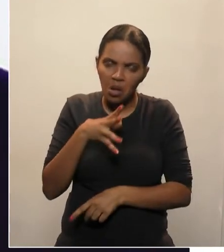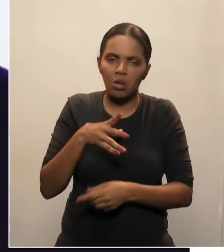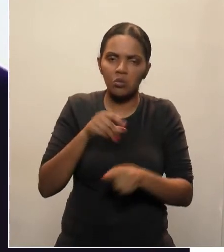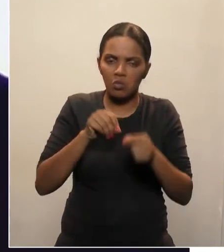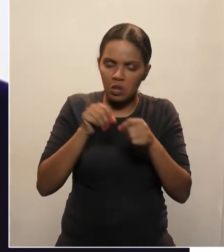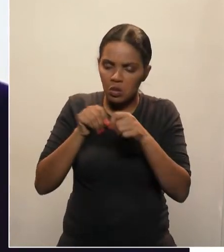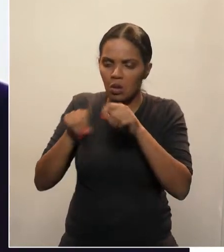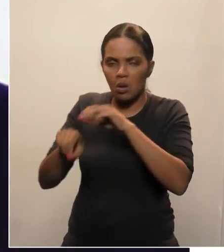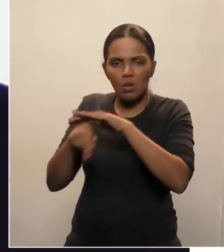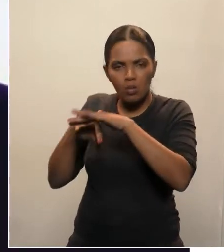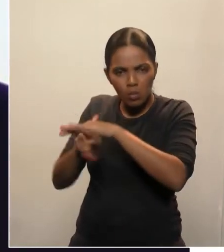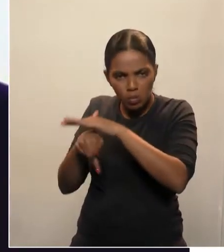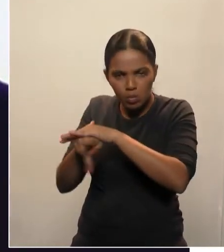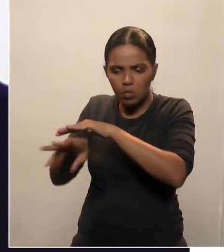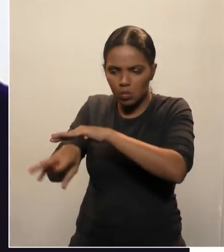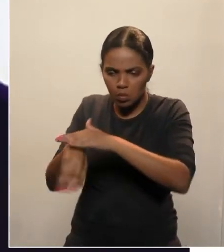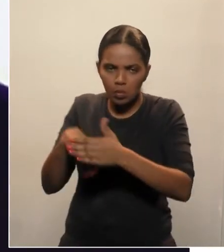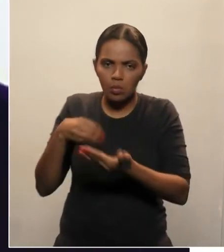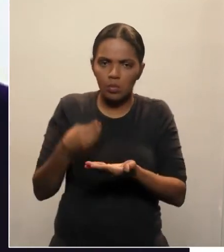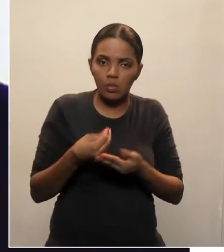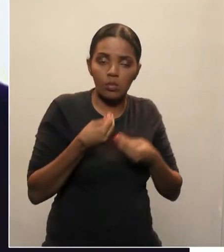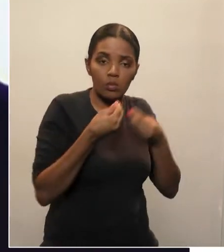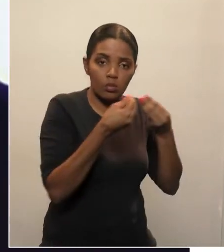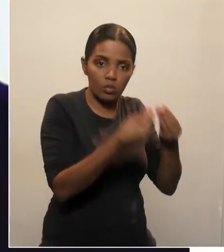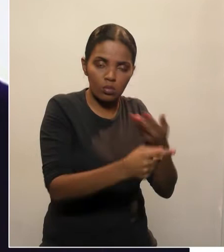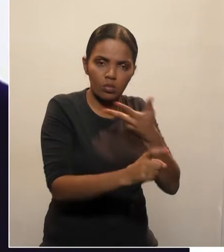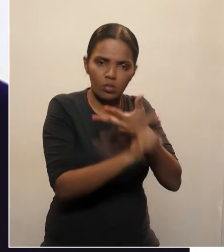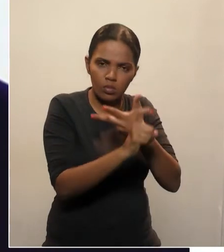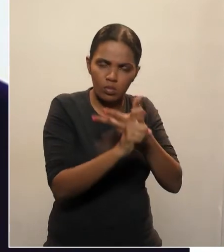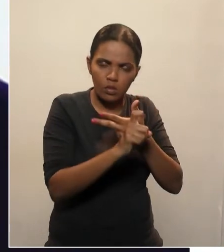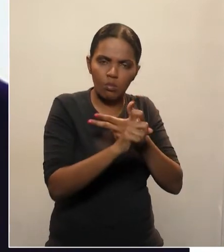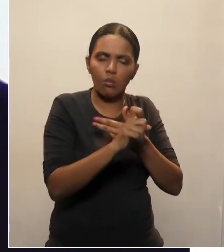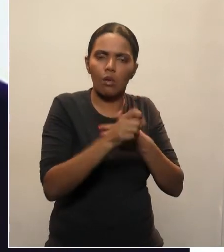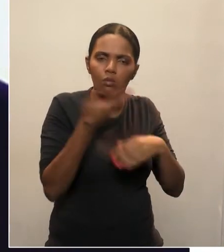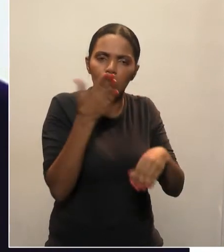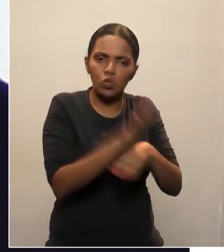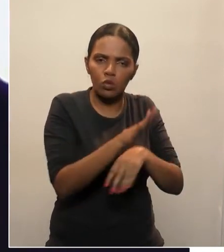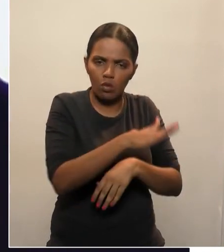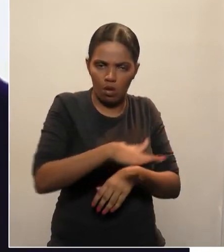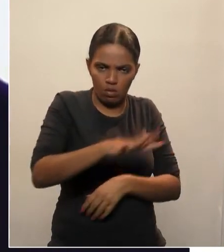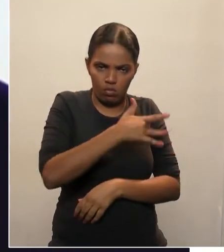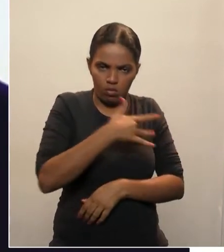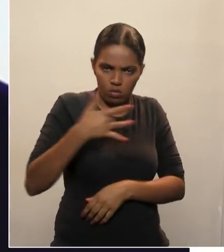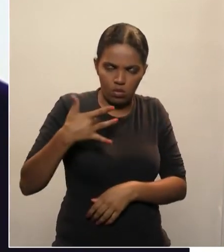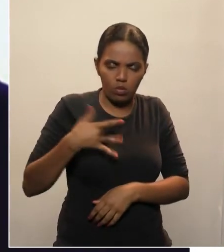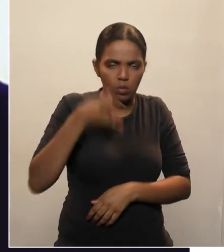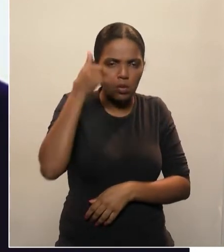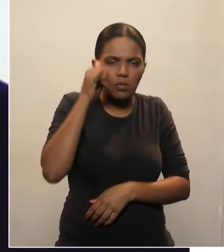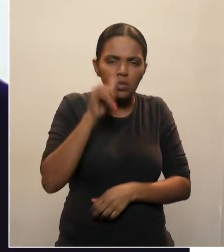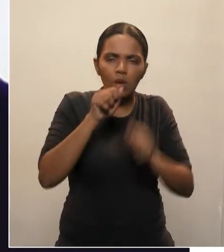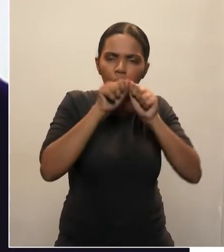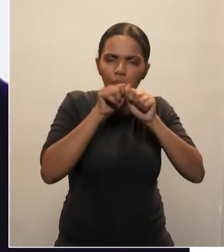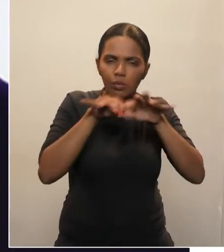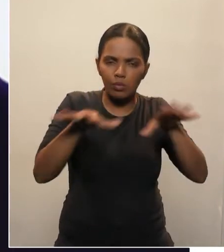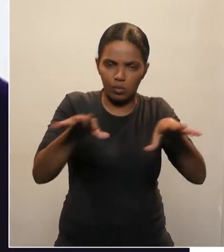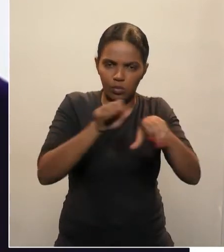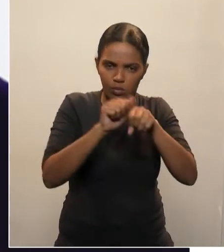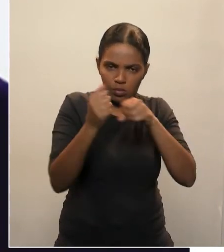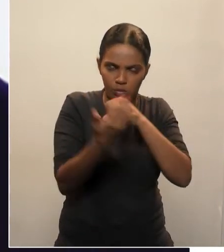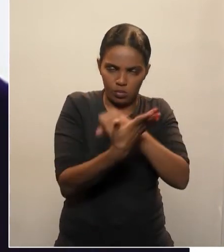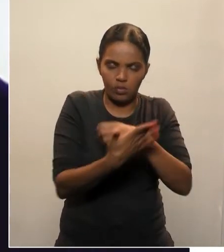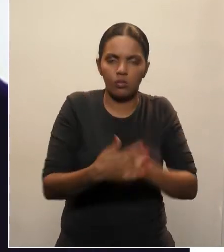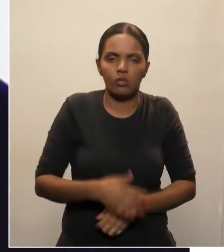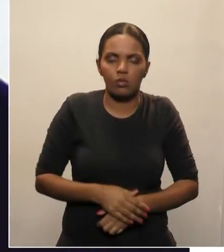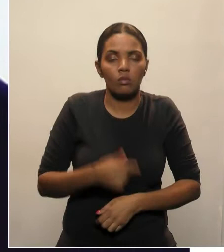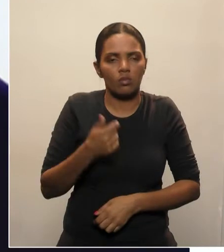repassar esse alto valor para o Poder Executivo para o combate ao coronavírus. Tenho acompanhado bastante